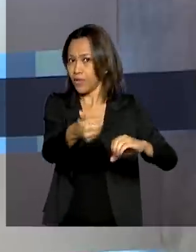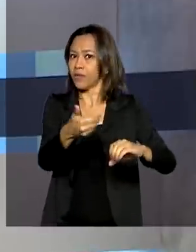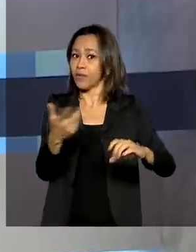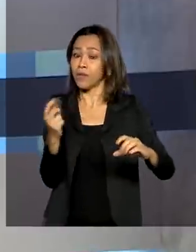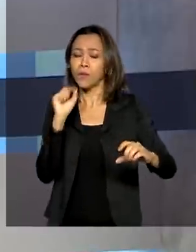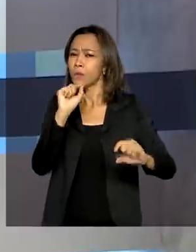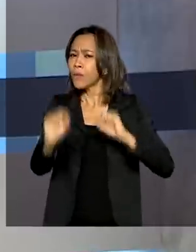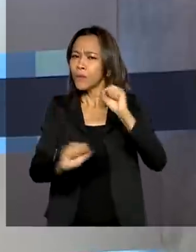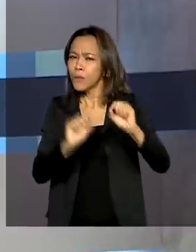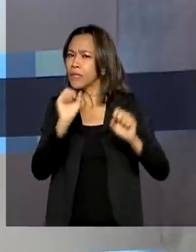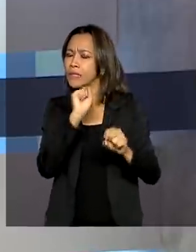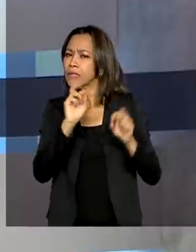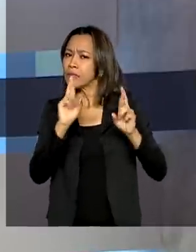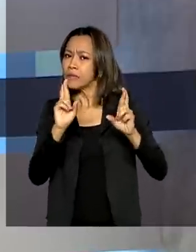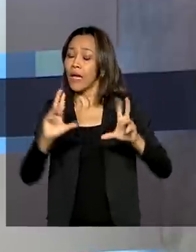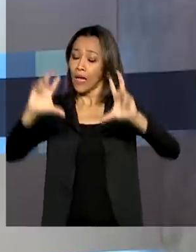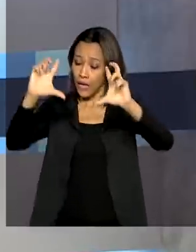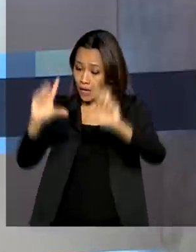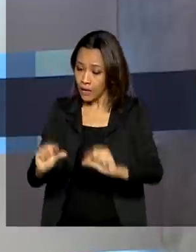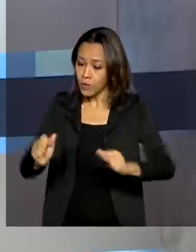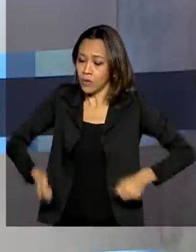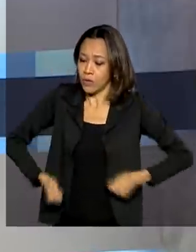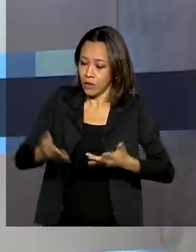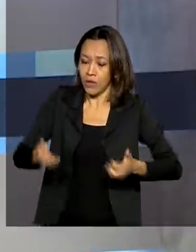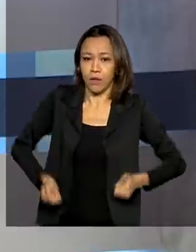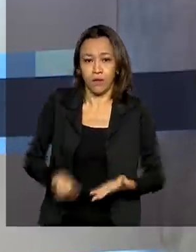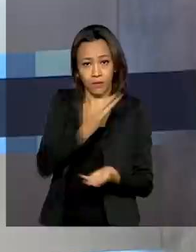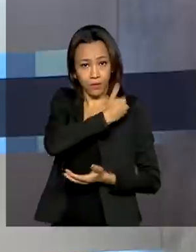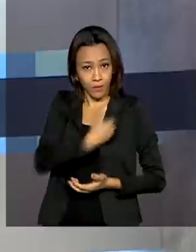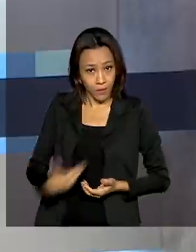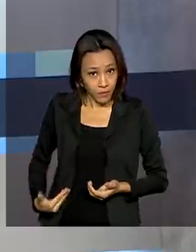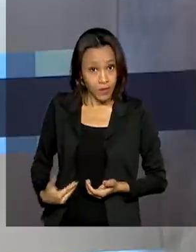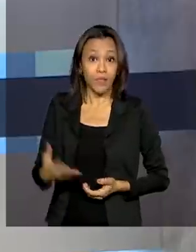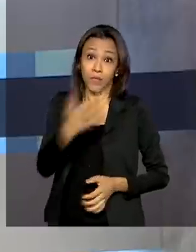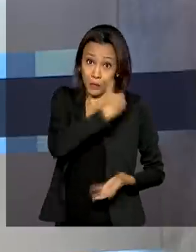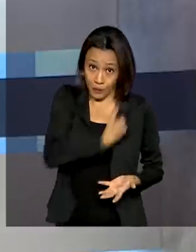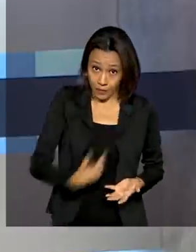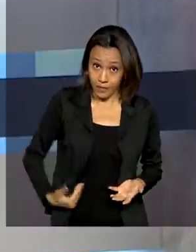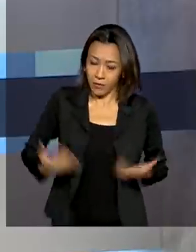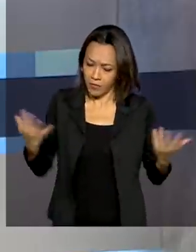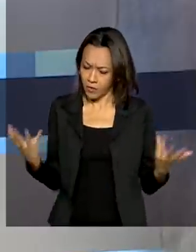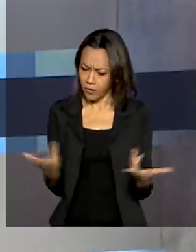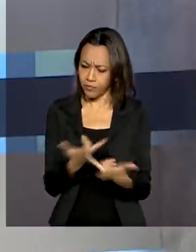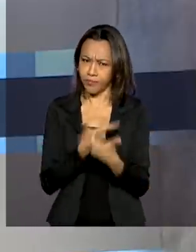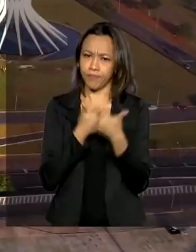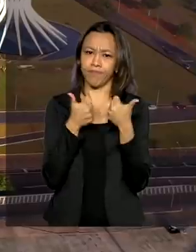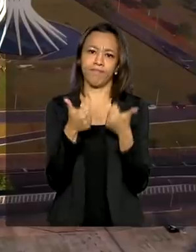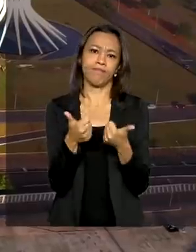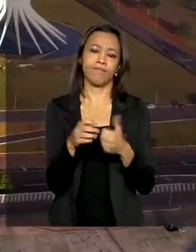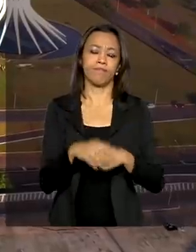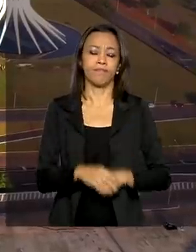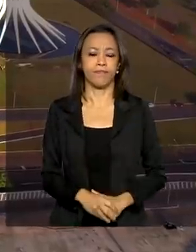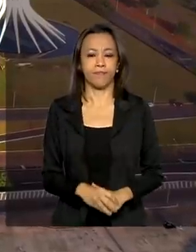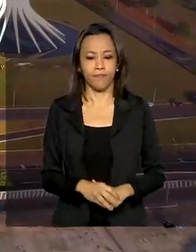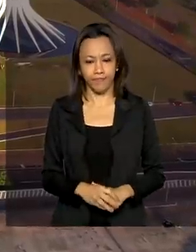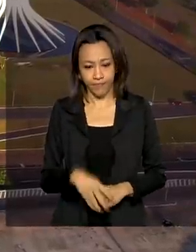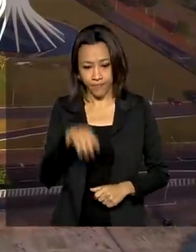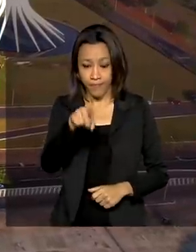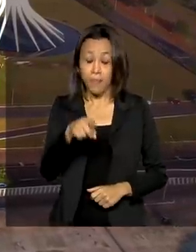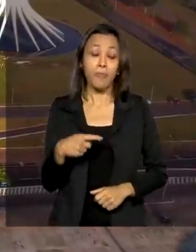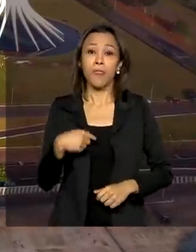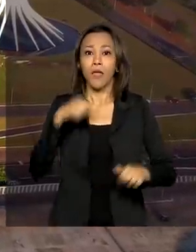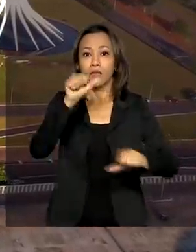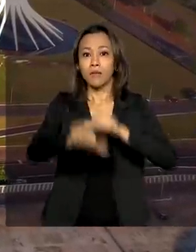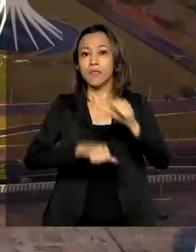A estimativa é reduzir os gastos públicos e tornar o Estado mais eficiente. A reforma